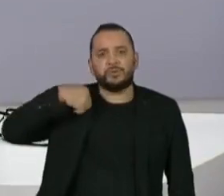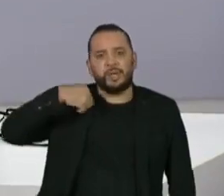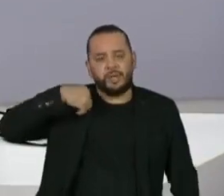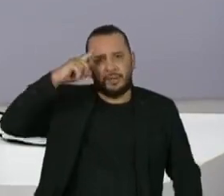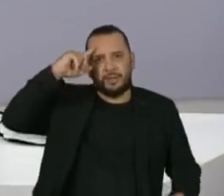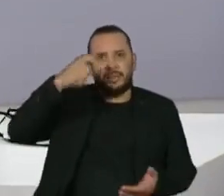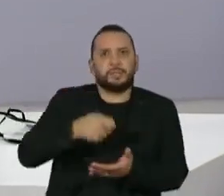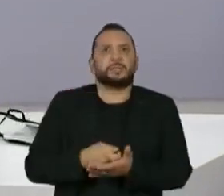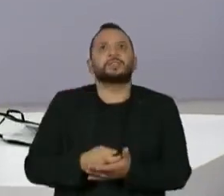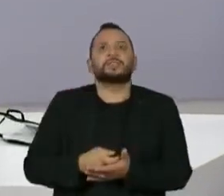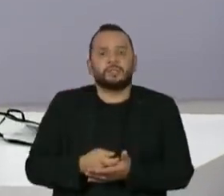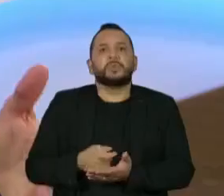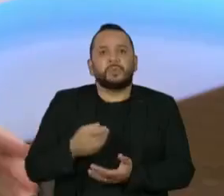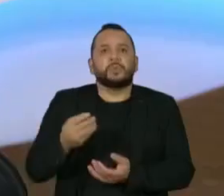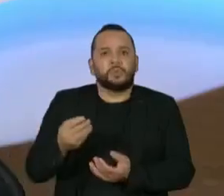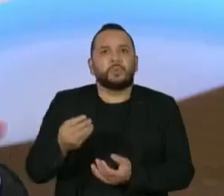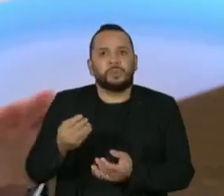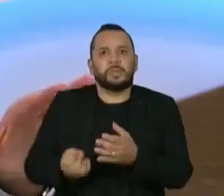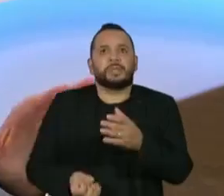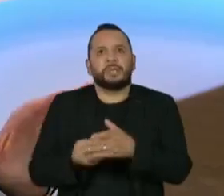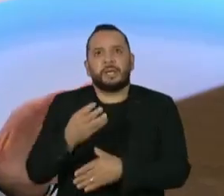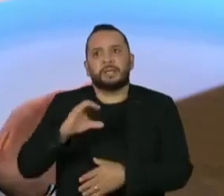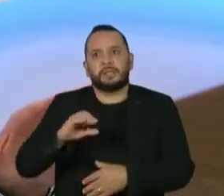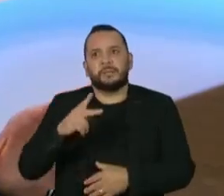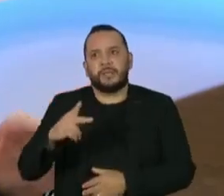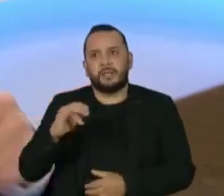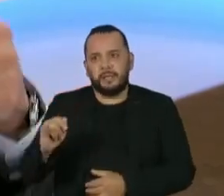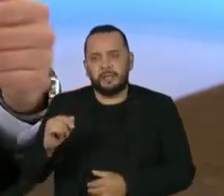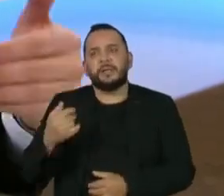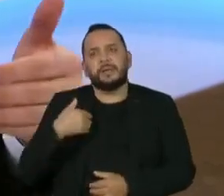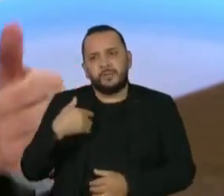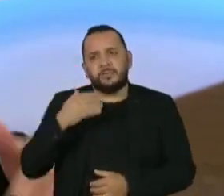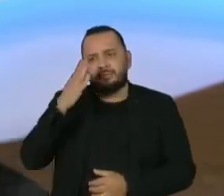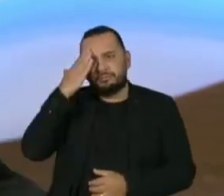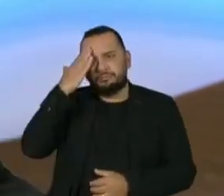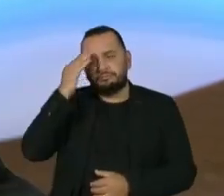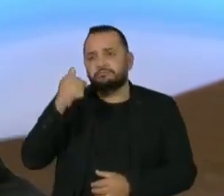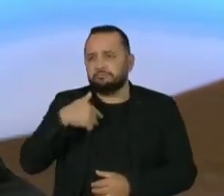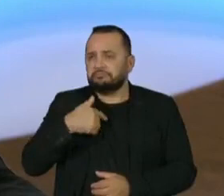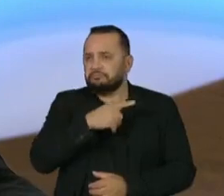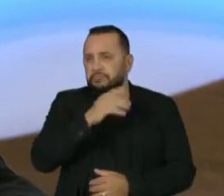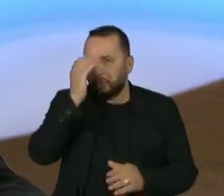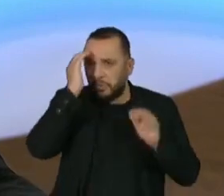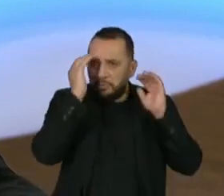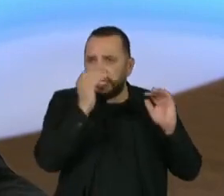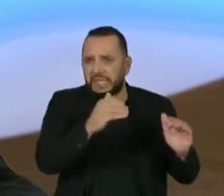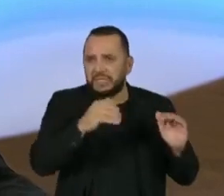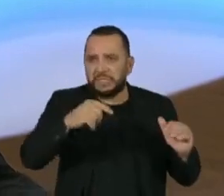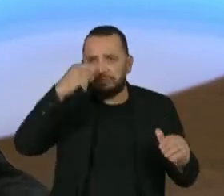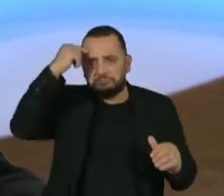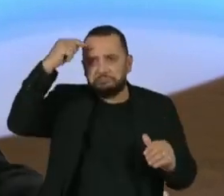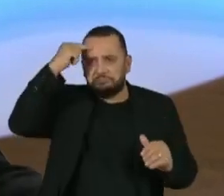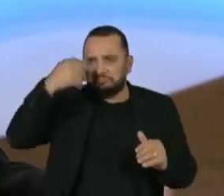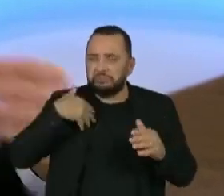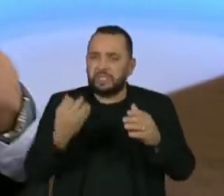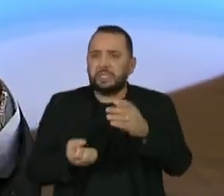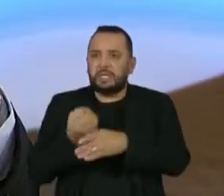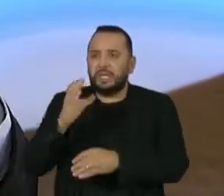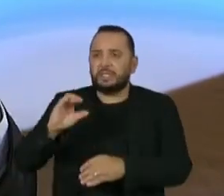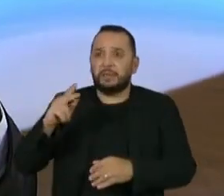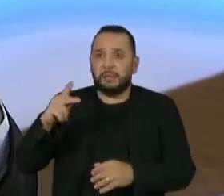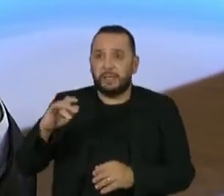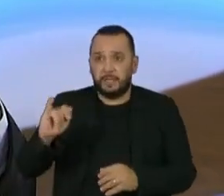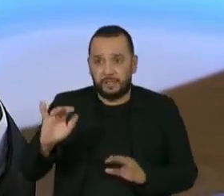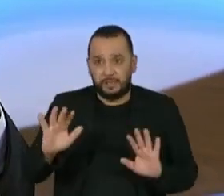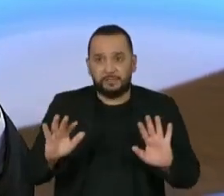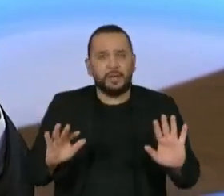de dizer, os requisitos para uma CPI, que eu reconheço e que eu nunca neguei, e eu cumpri imediatamente a decisão do Supremo Tribunal Federal, muito embora com